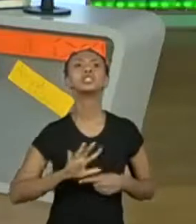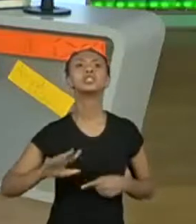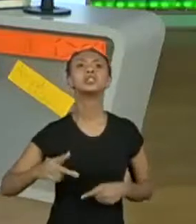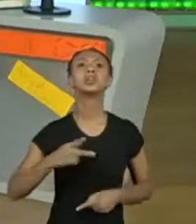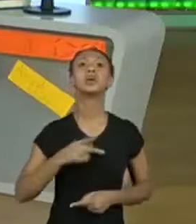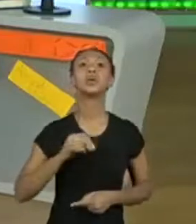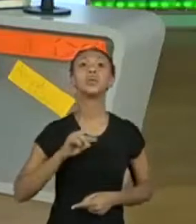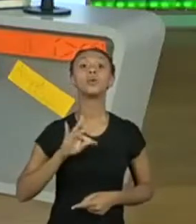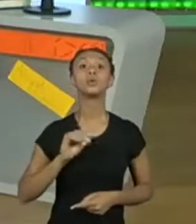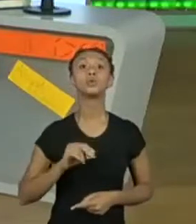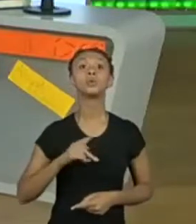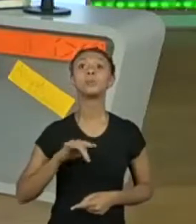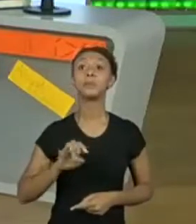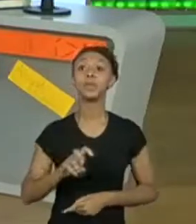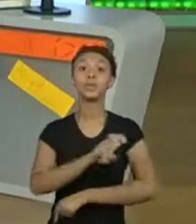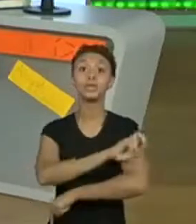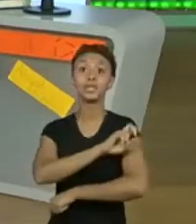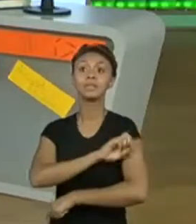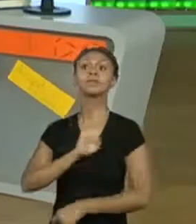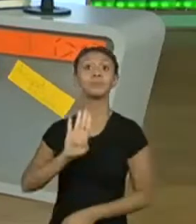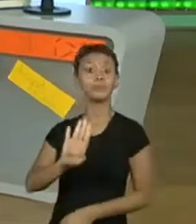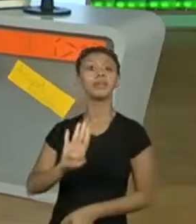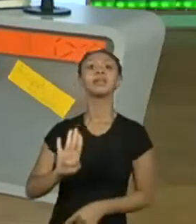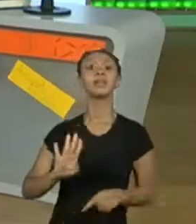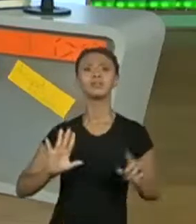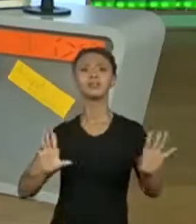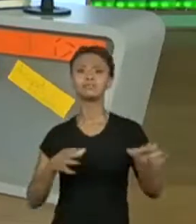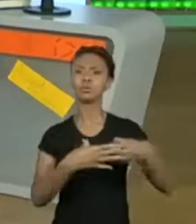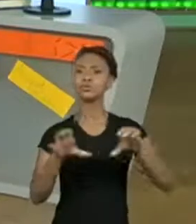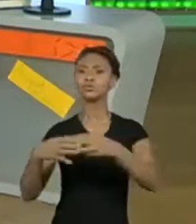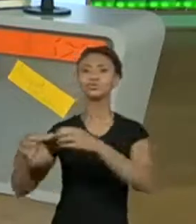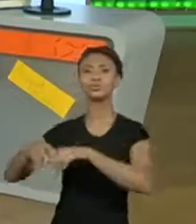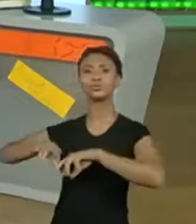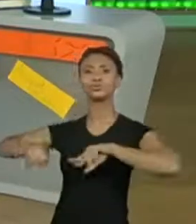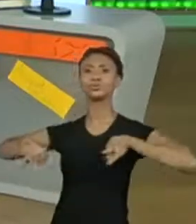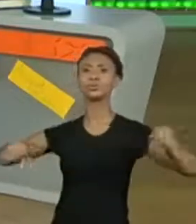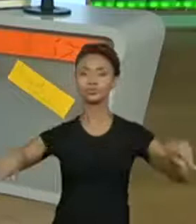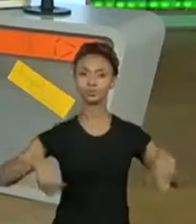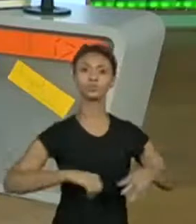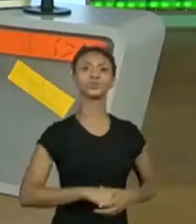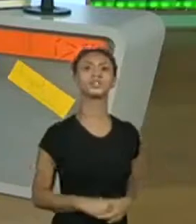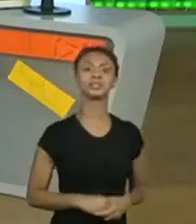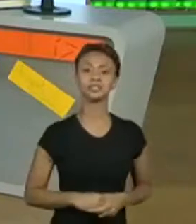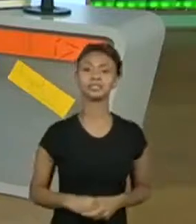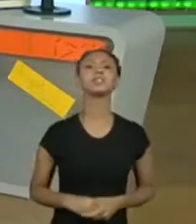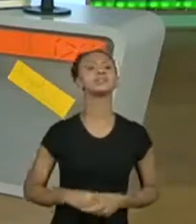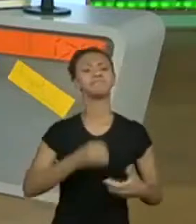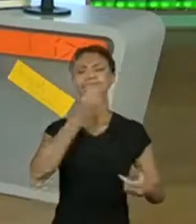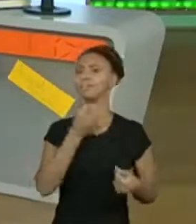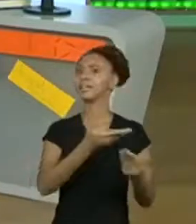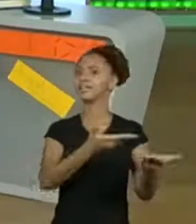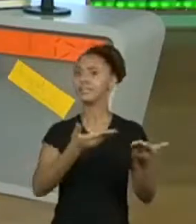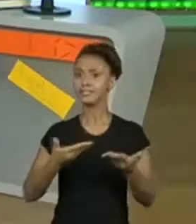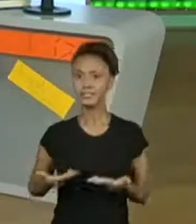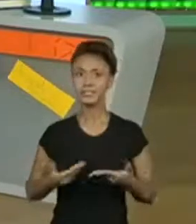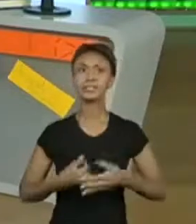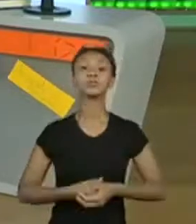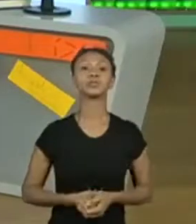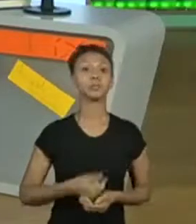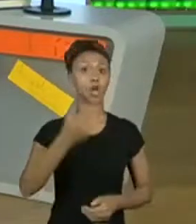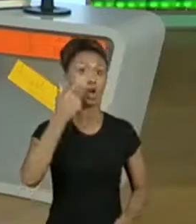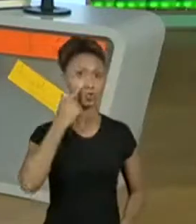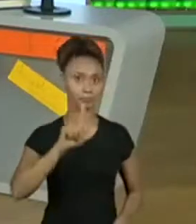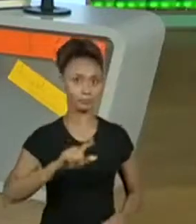Filho, quinto ano B. E várias outras turmas. Sejam muito, muito, muito bem-vindos. Ó,